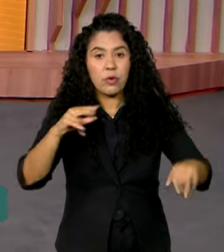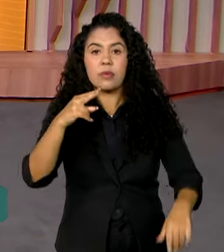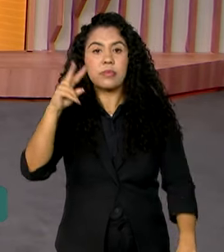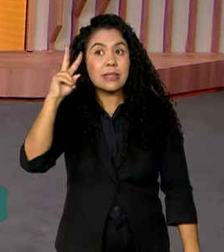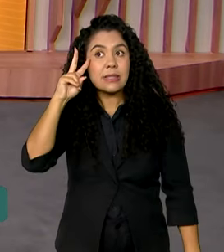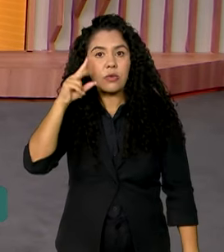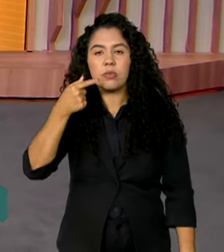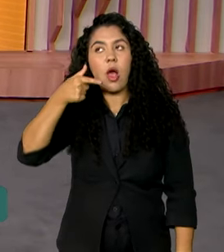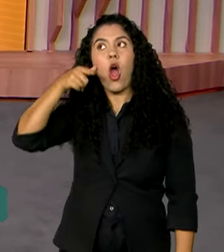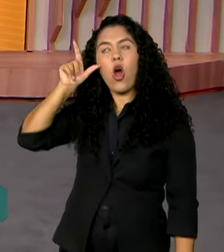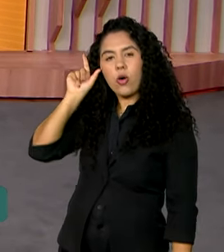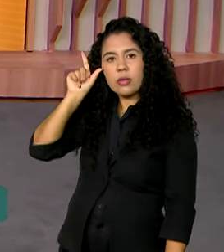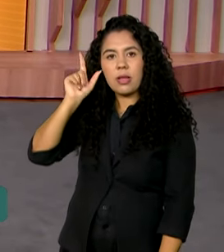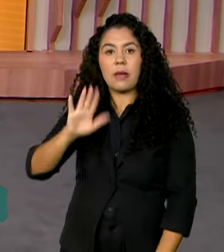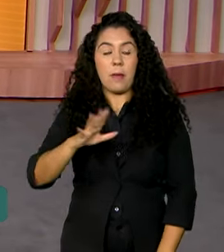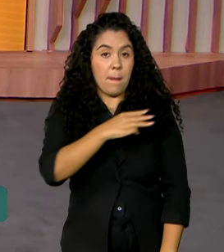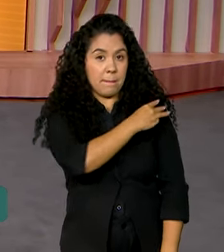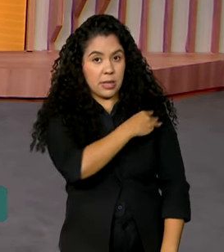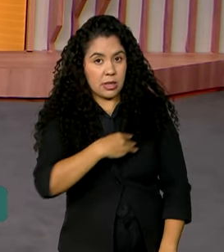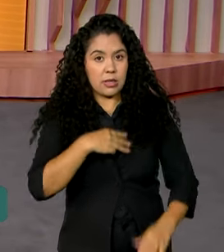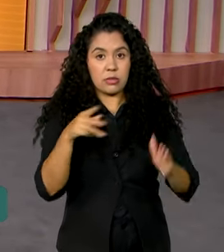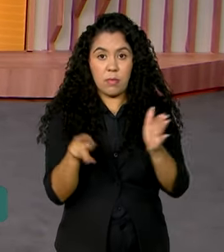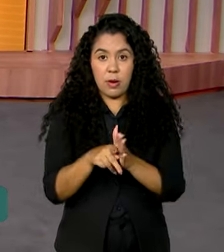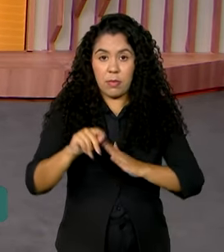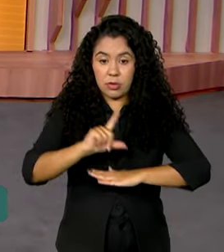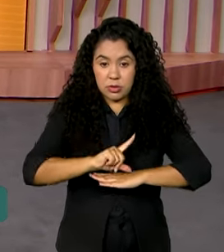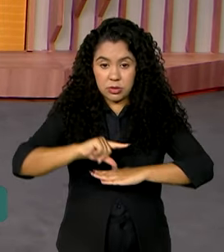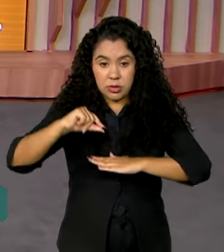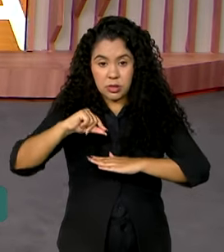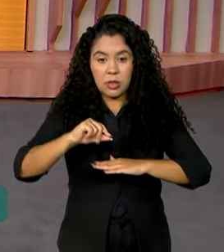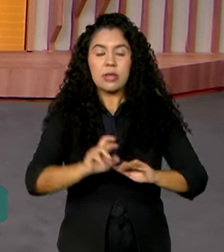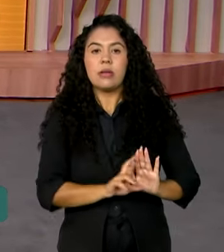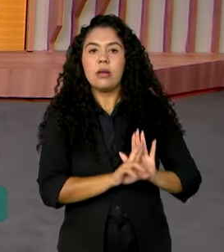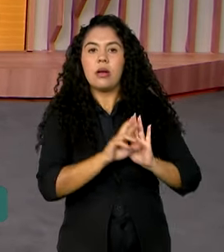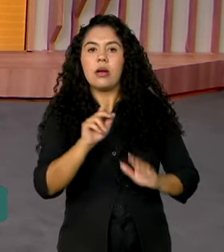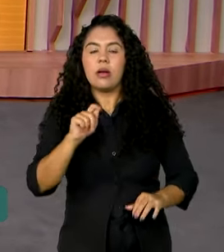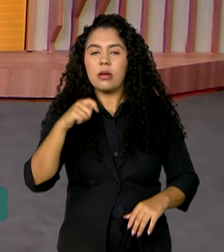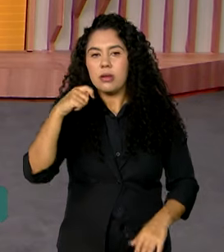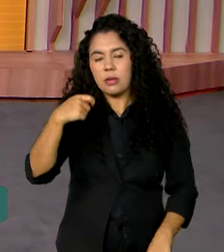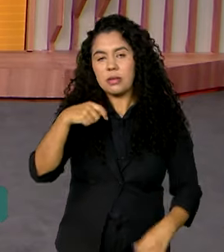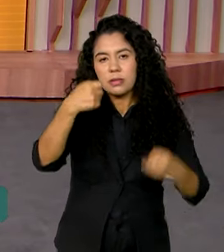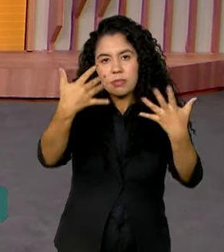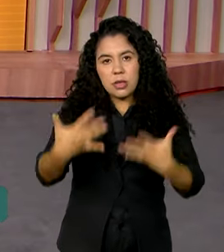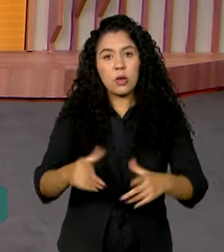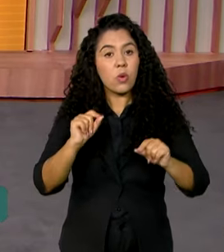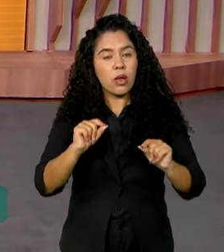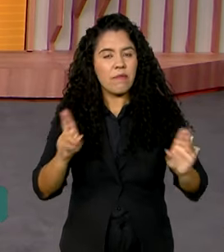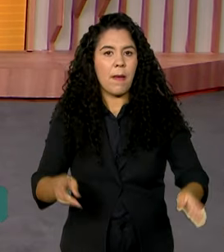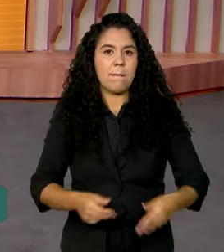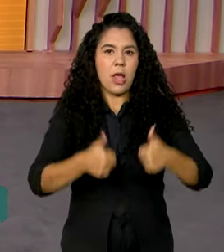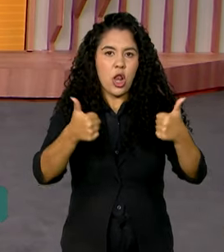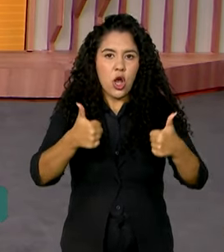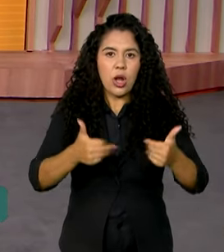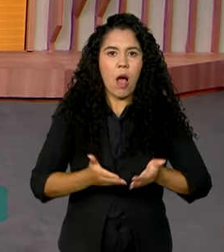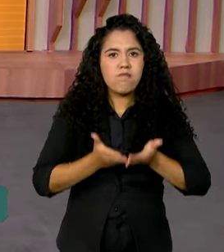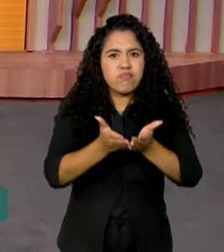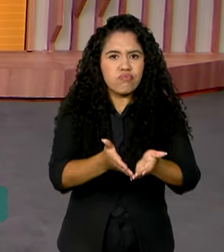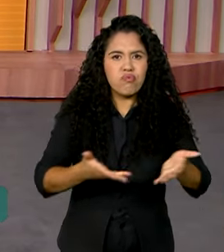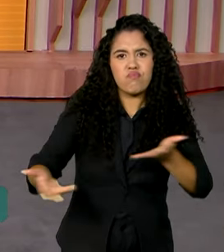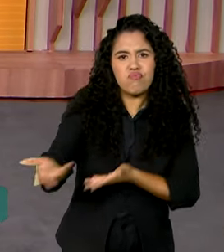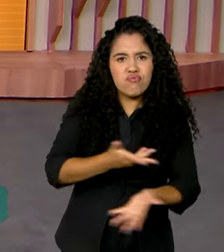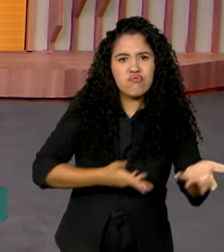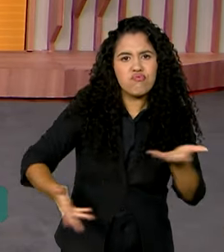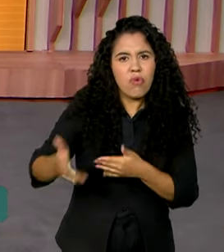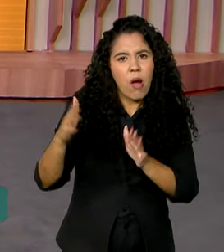Para o ministro da Casa Civil, Rui Costa, isso vai garantir melhorias na logística e aumentar a capacidade